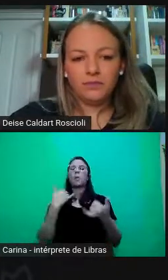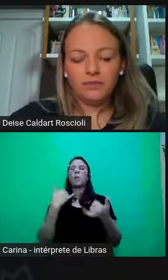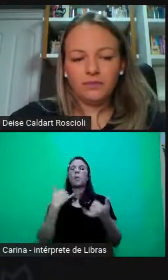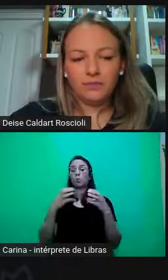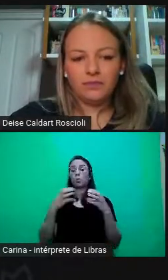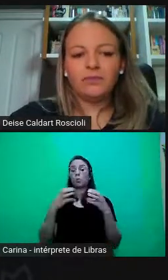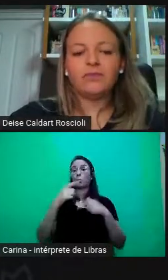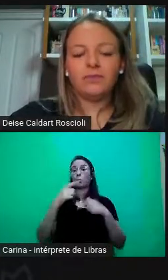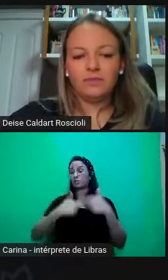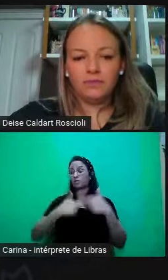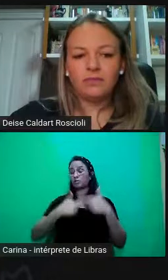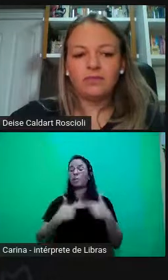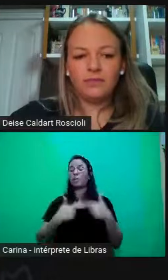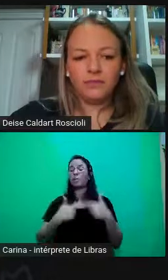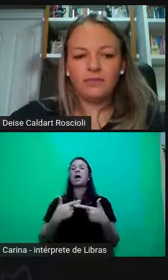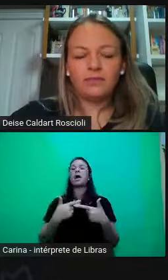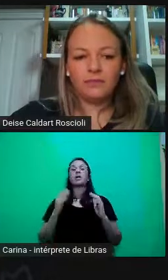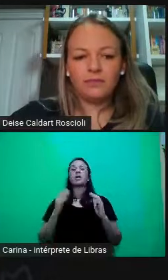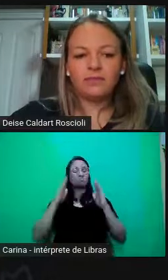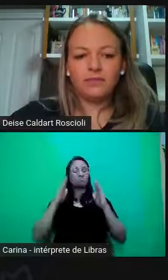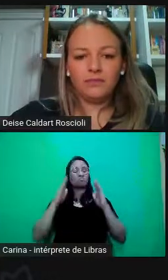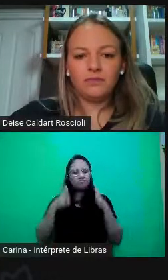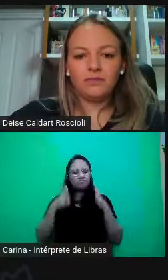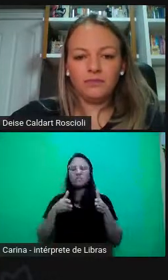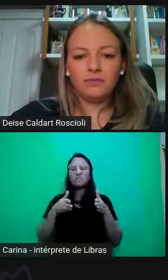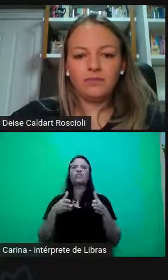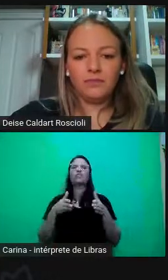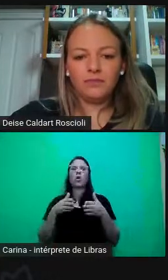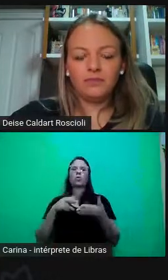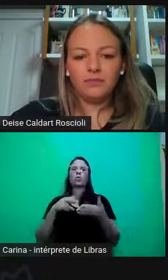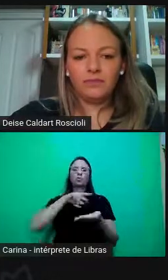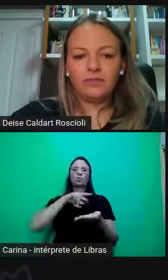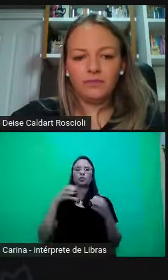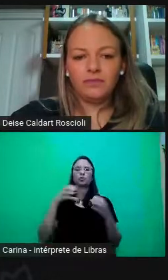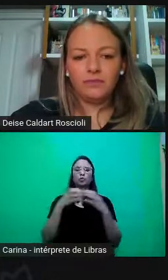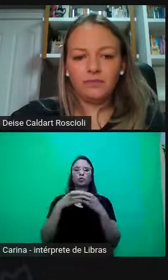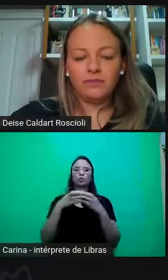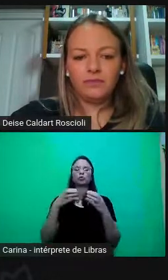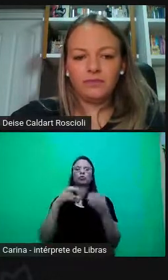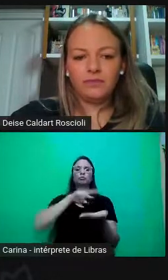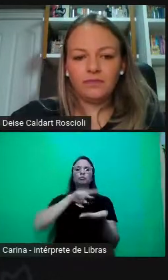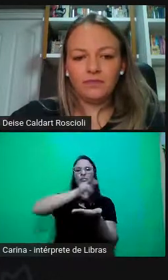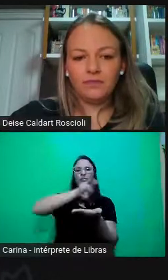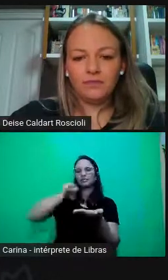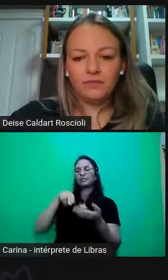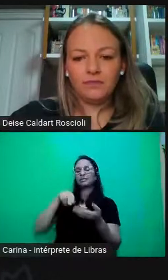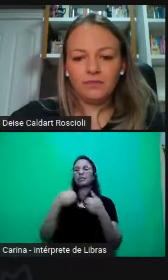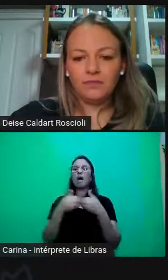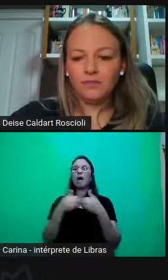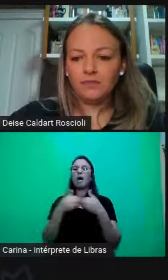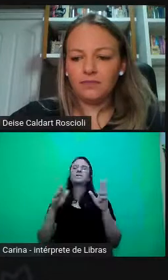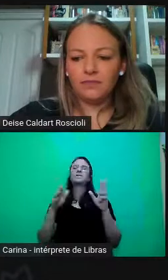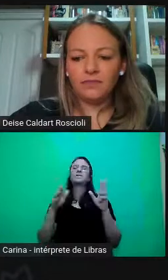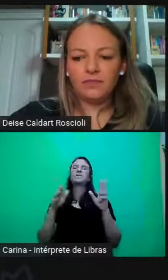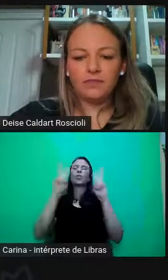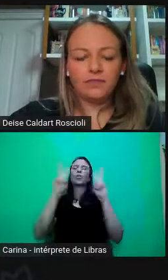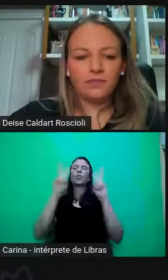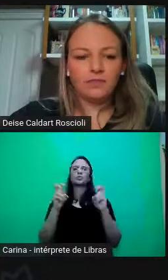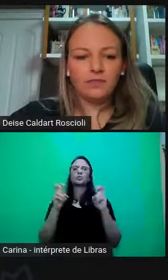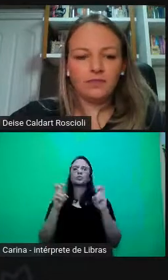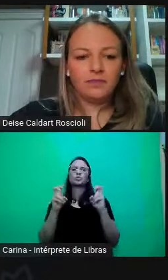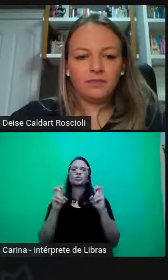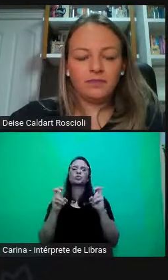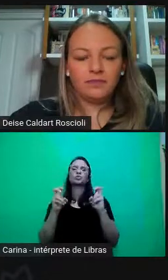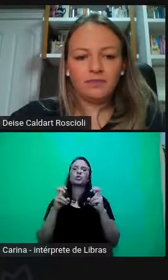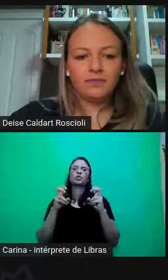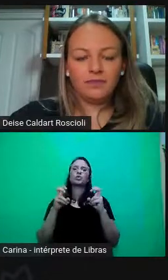diversidade, ou mais, abrindo a temática a GTs específicos de diversidade, dentro da